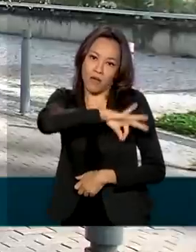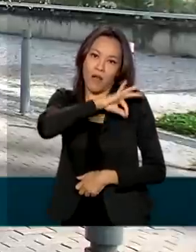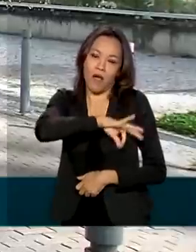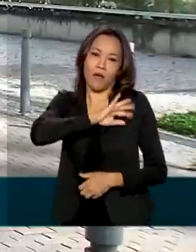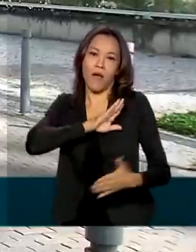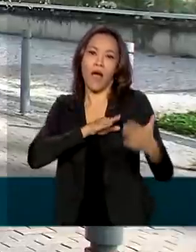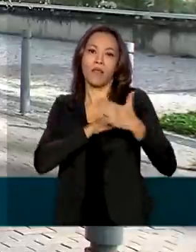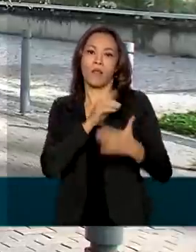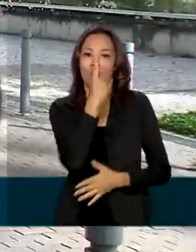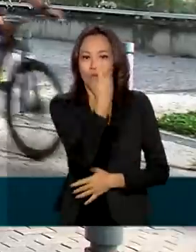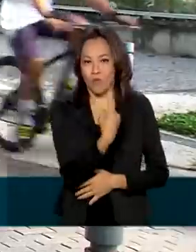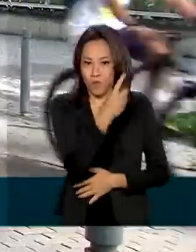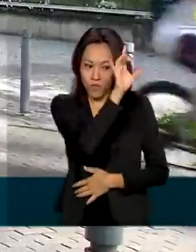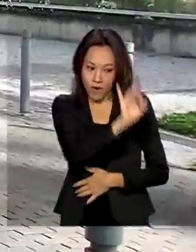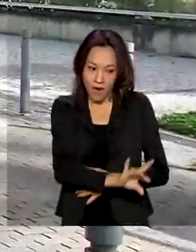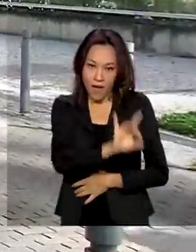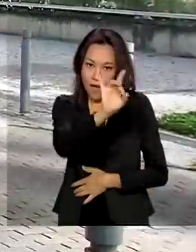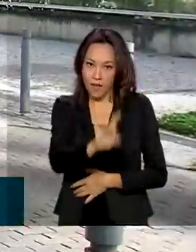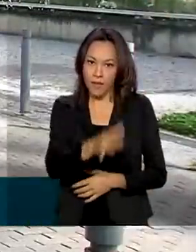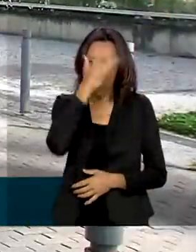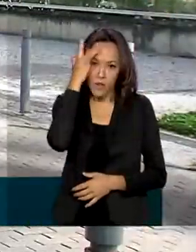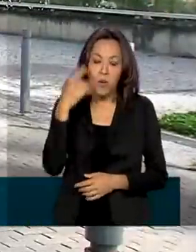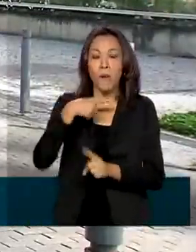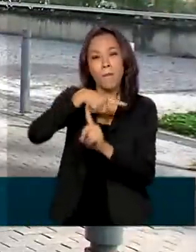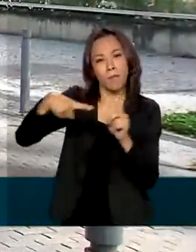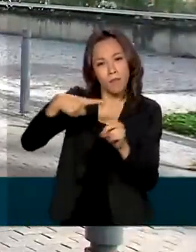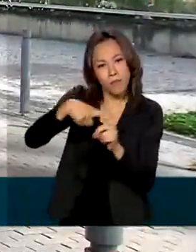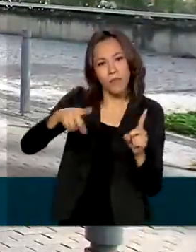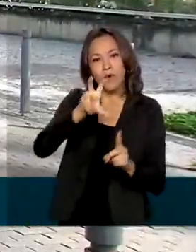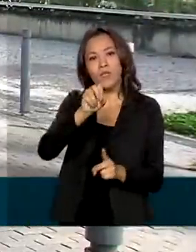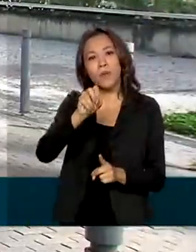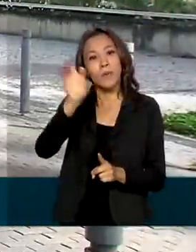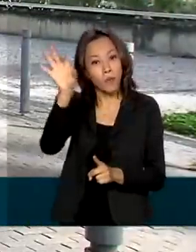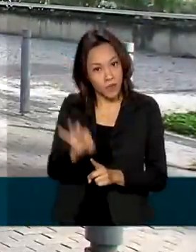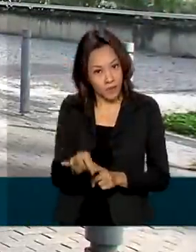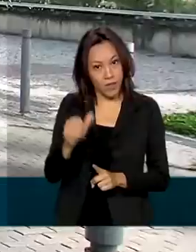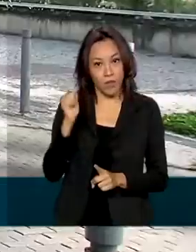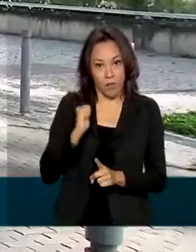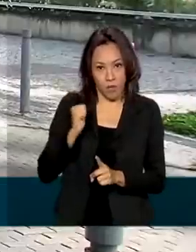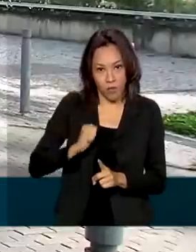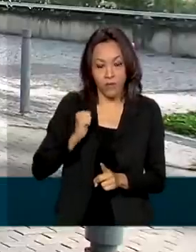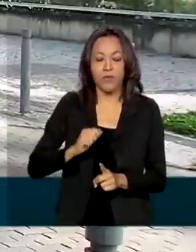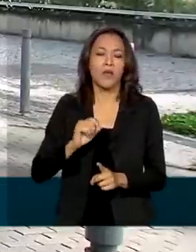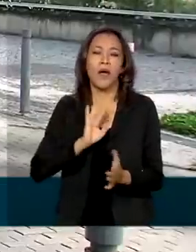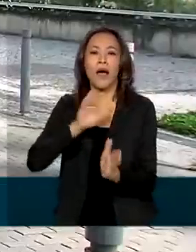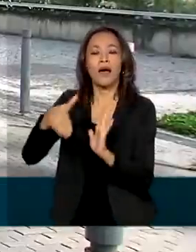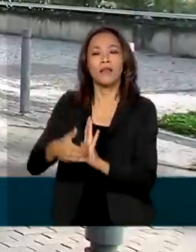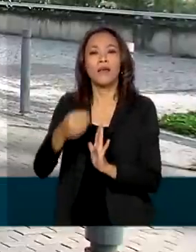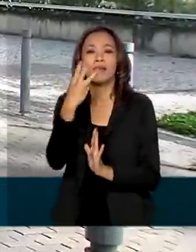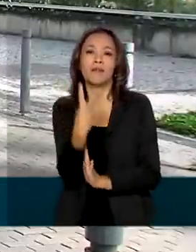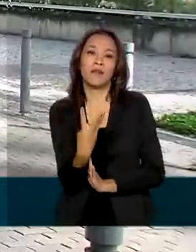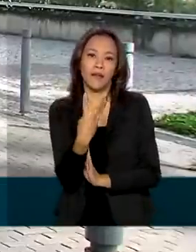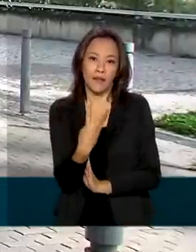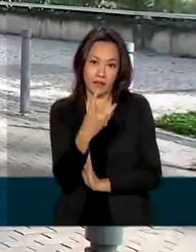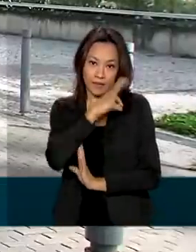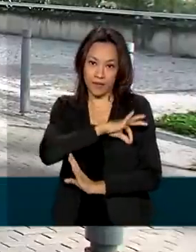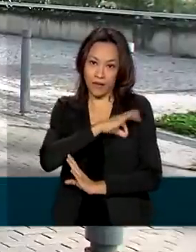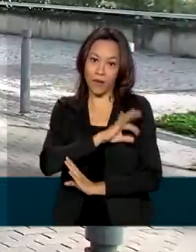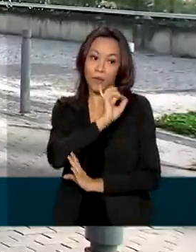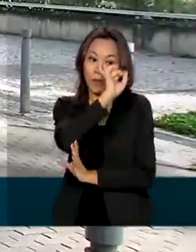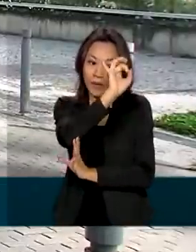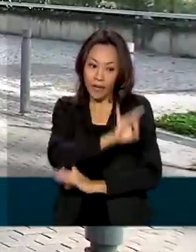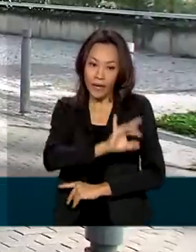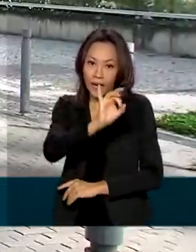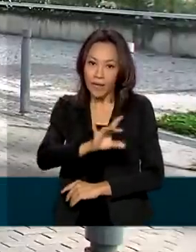salário por pessoa. Para as bolsas parciais, a renda familiar bruta mensal deve ser de até três salários mínimos por pessoa.